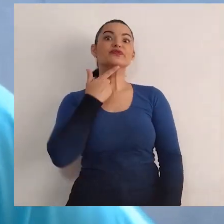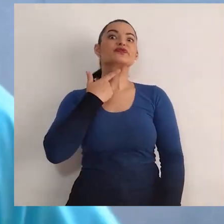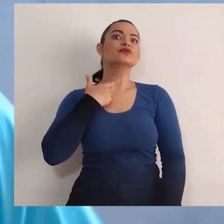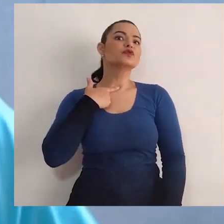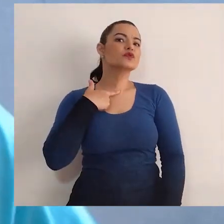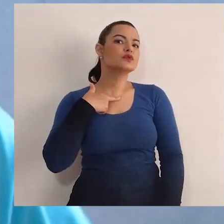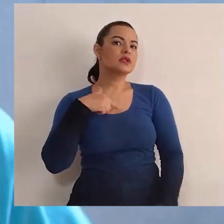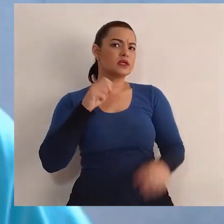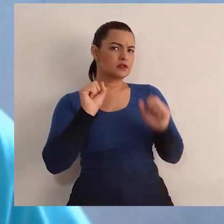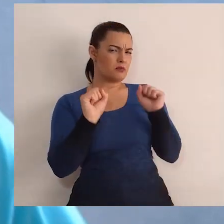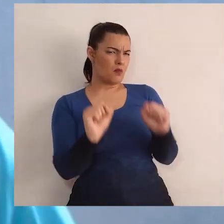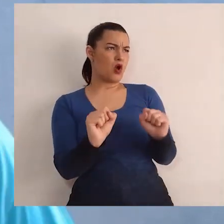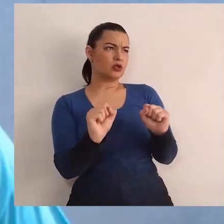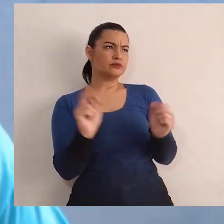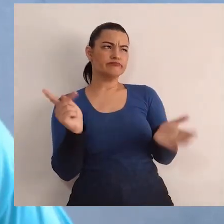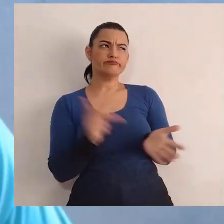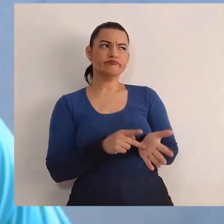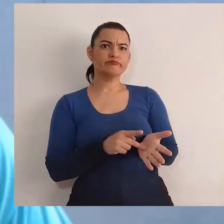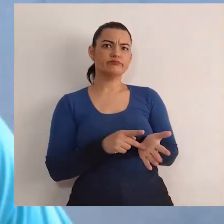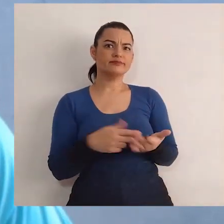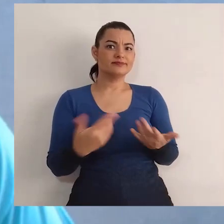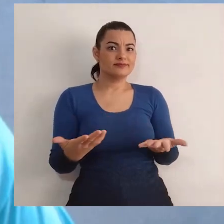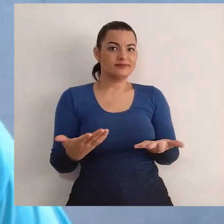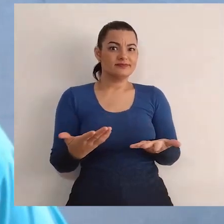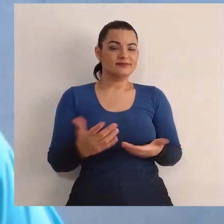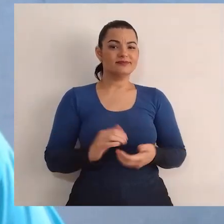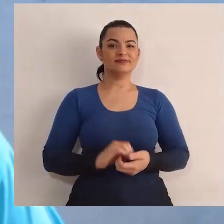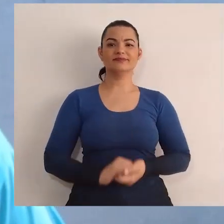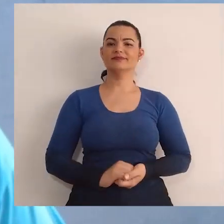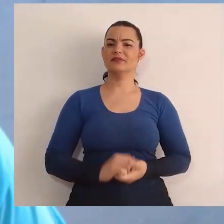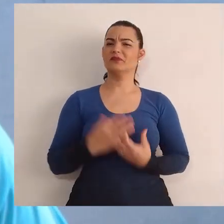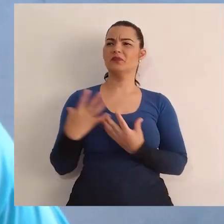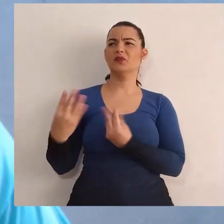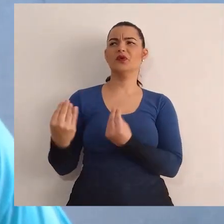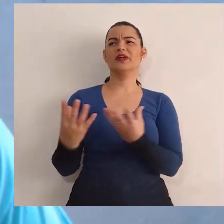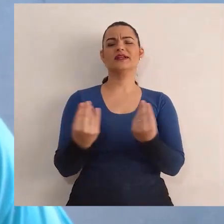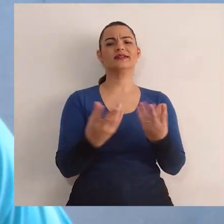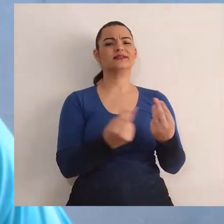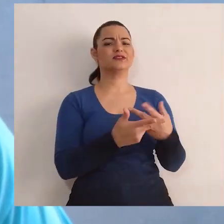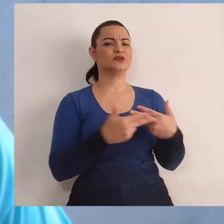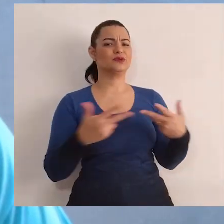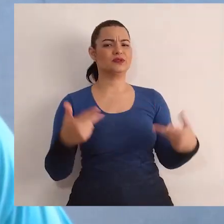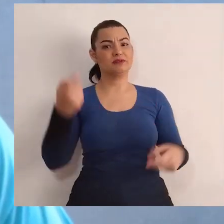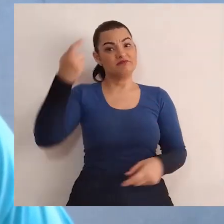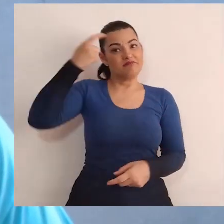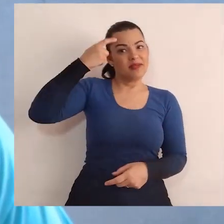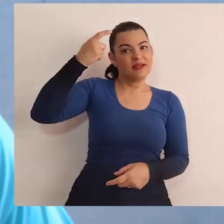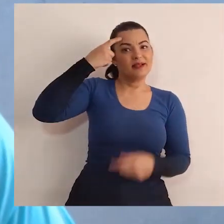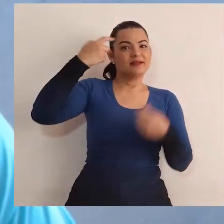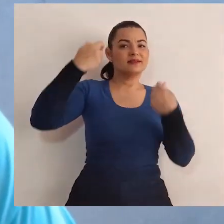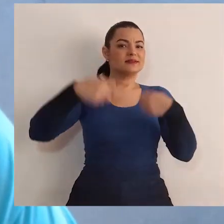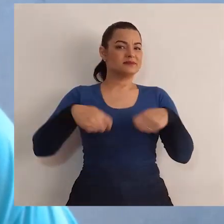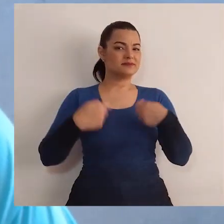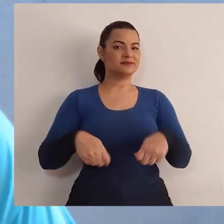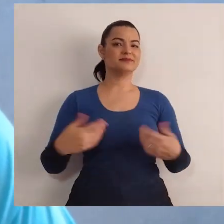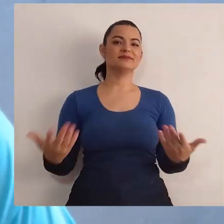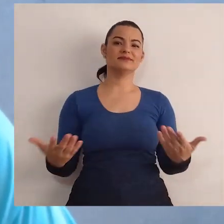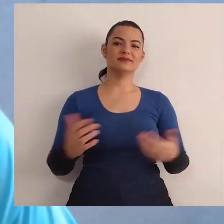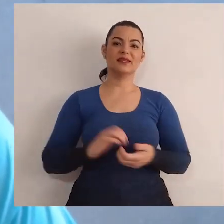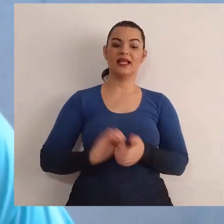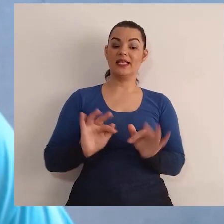vontade de fazer é possível de ser feito? Ai, são muitas coisas para